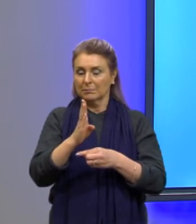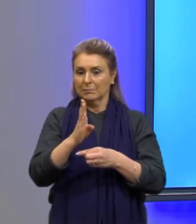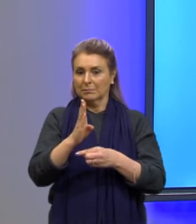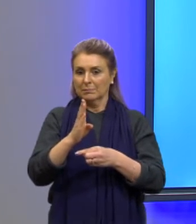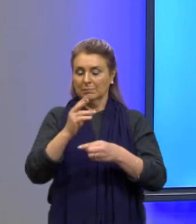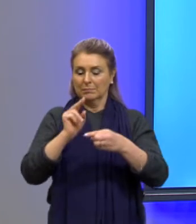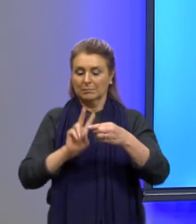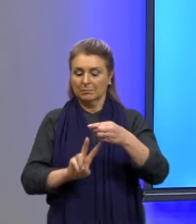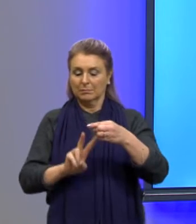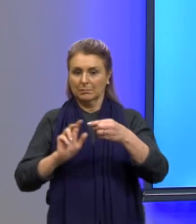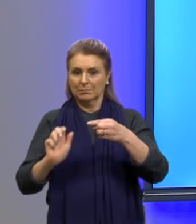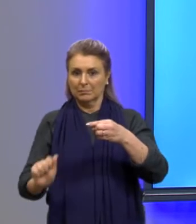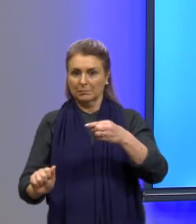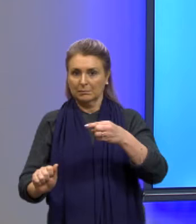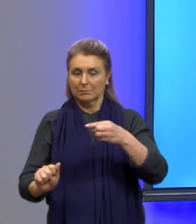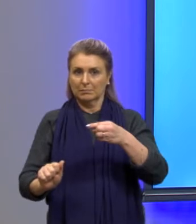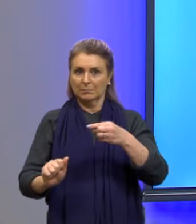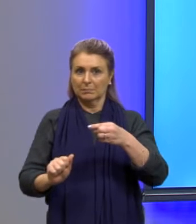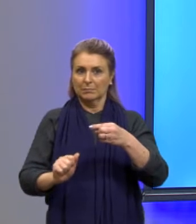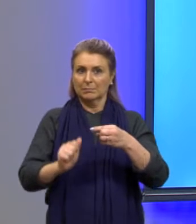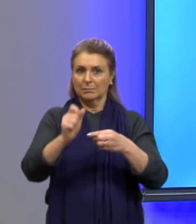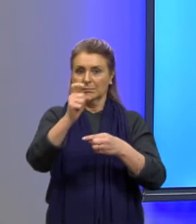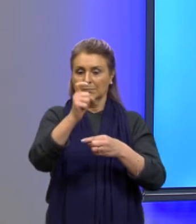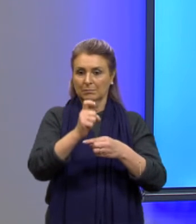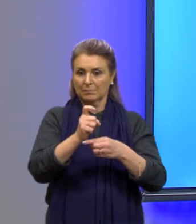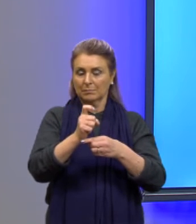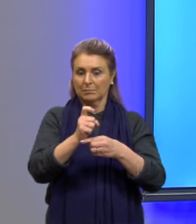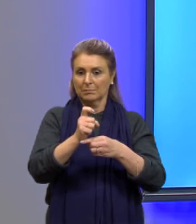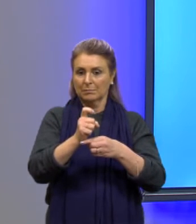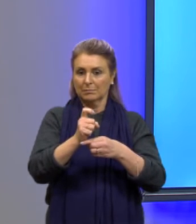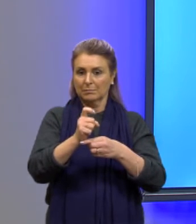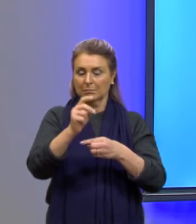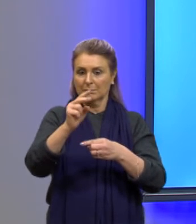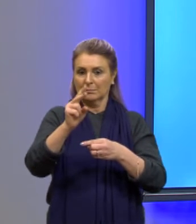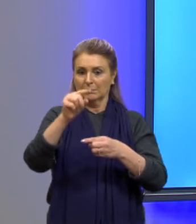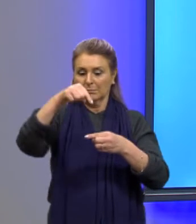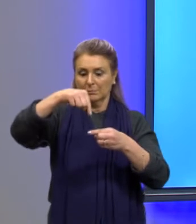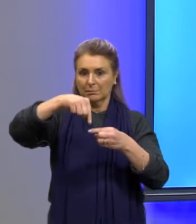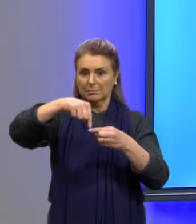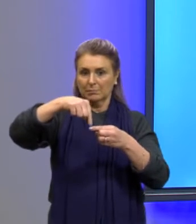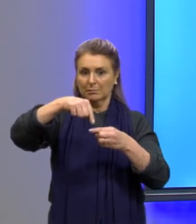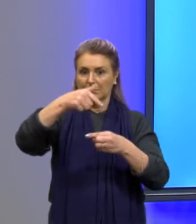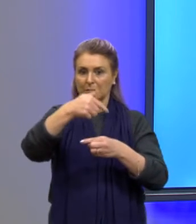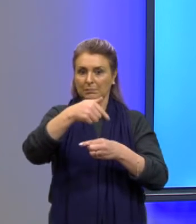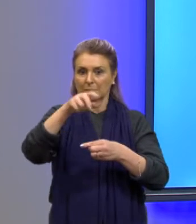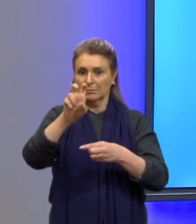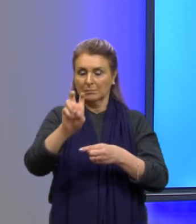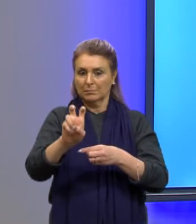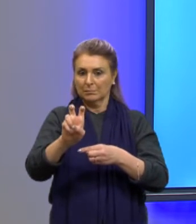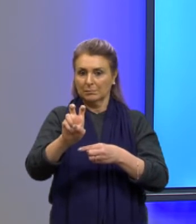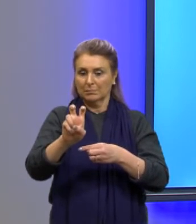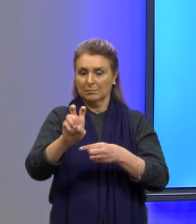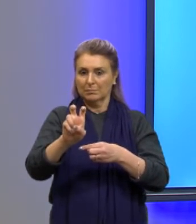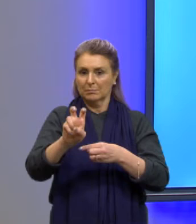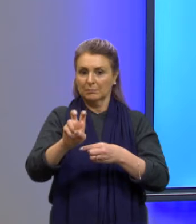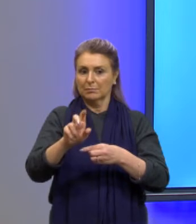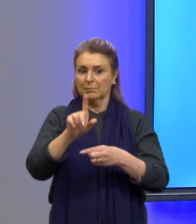e eu tenho esse X do vértice que é 75, eu vou descobrir que o meu B é